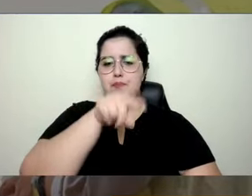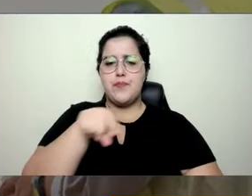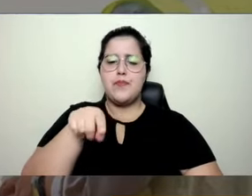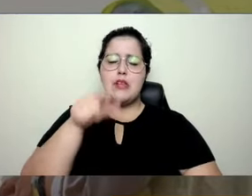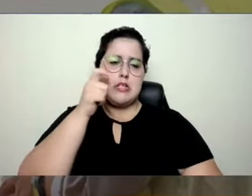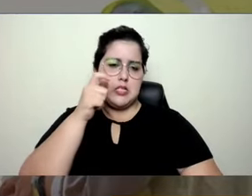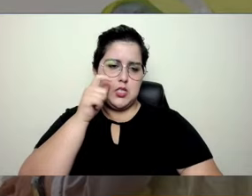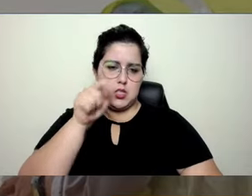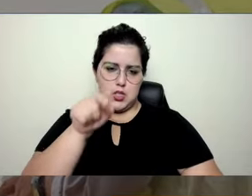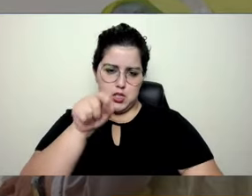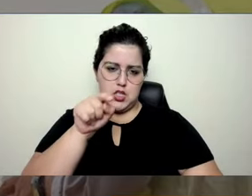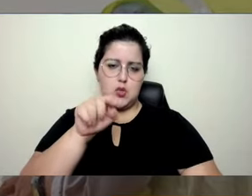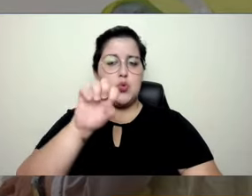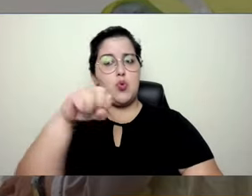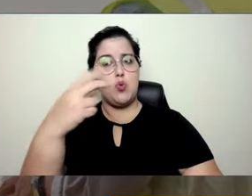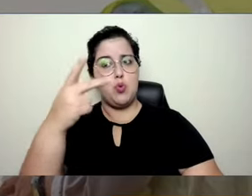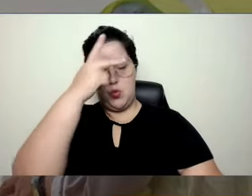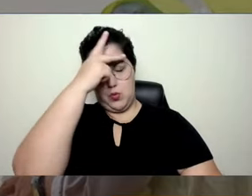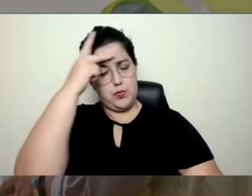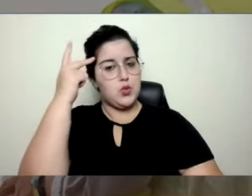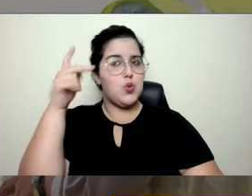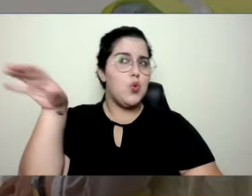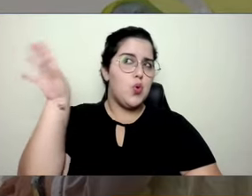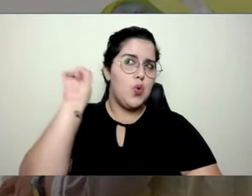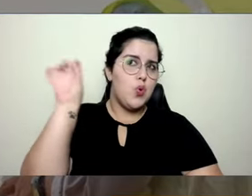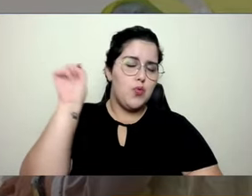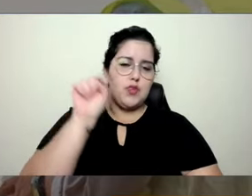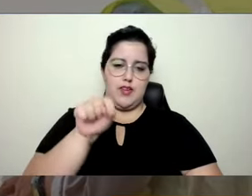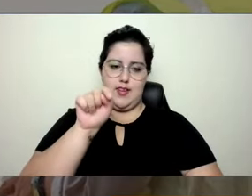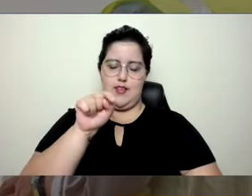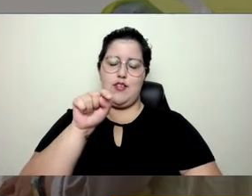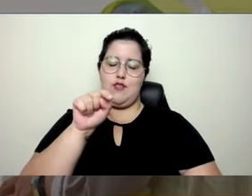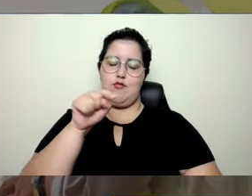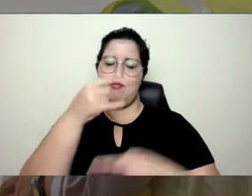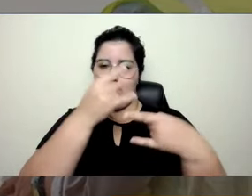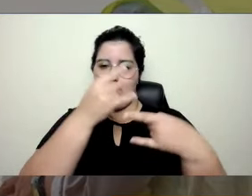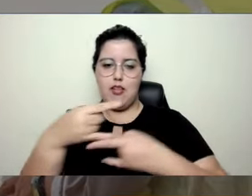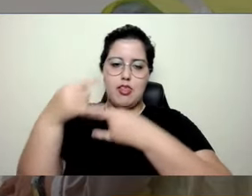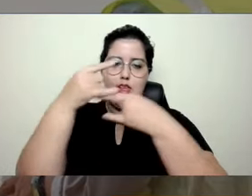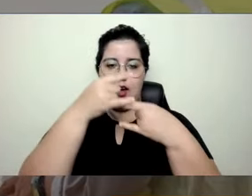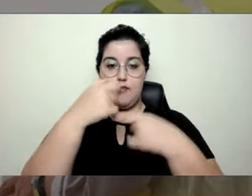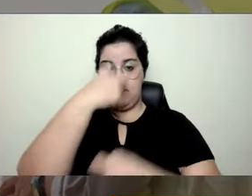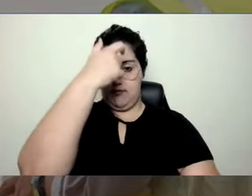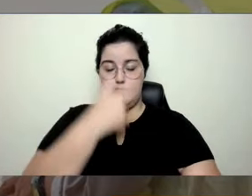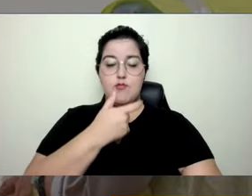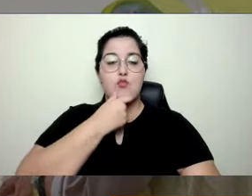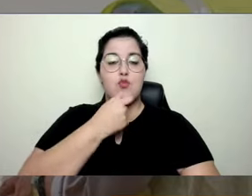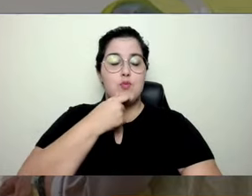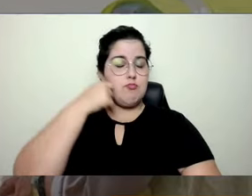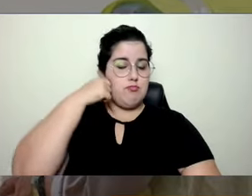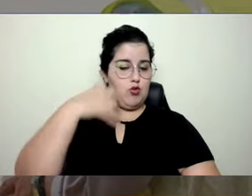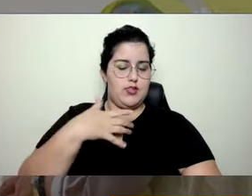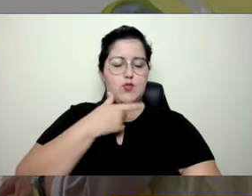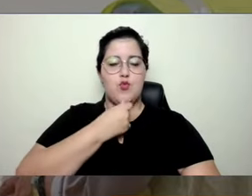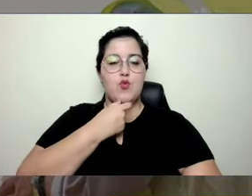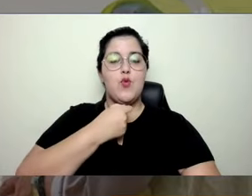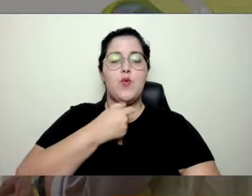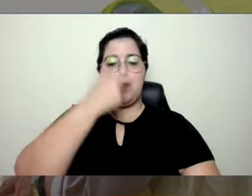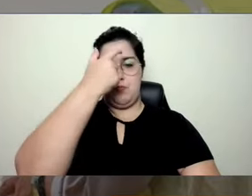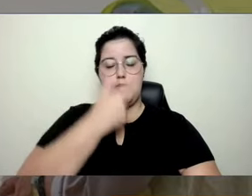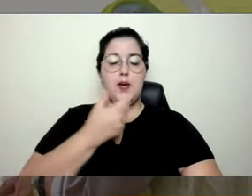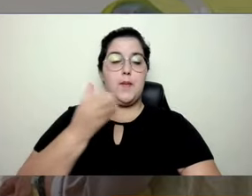ouvindo, não estão nos assistindo, eu sou branco, tenho cabelos claros,